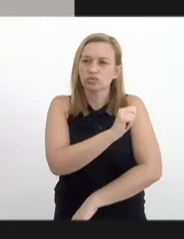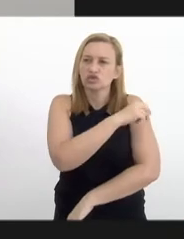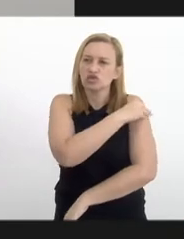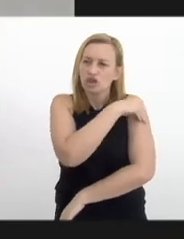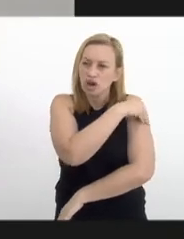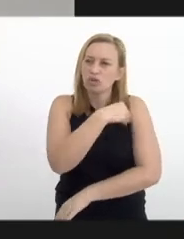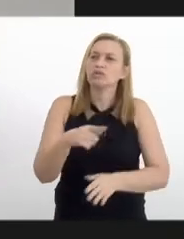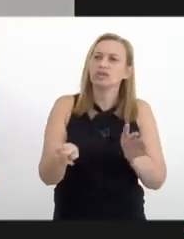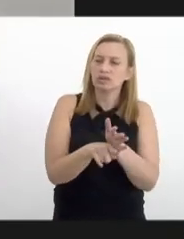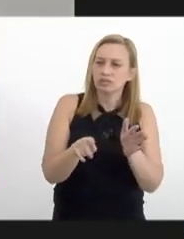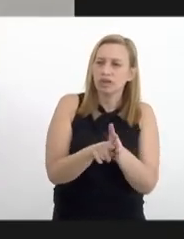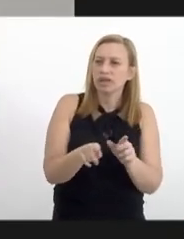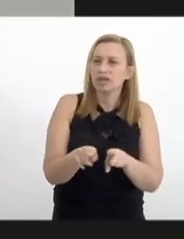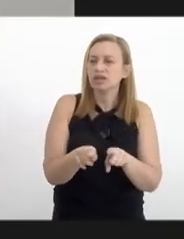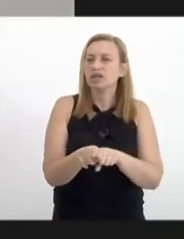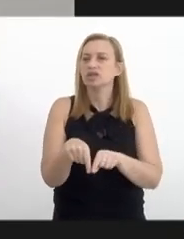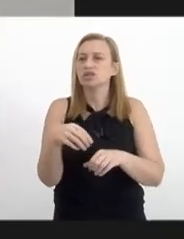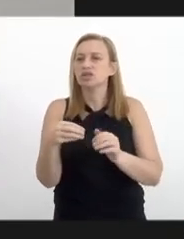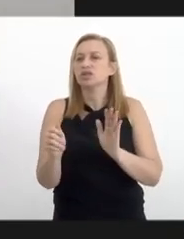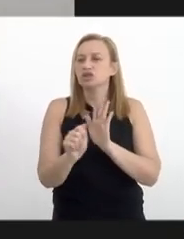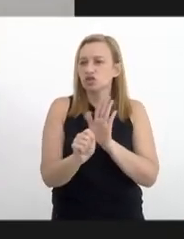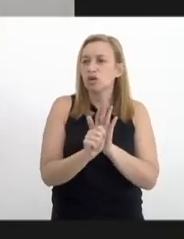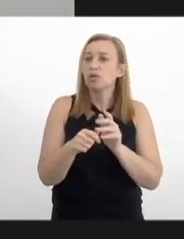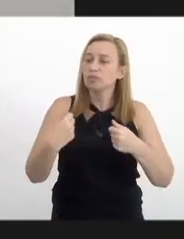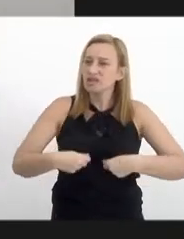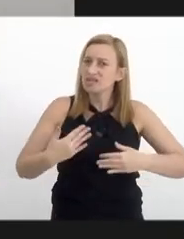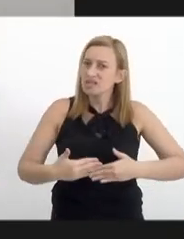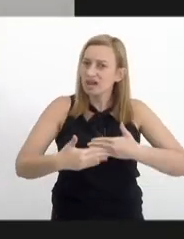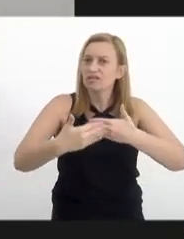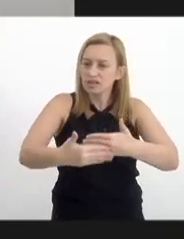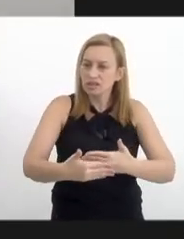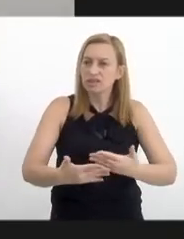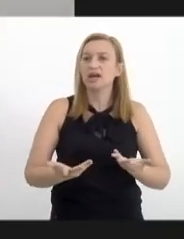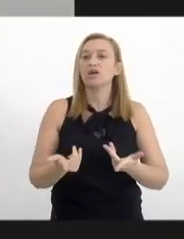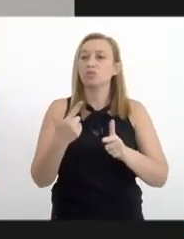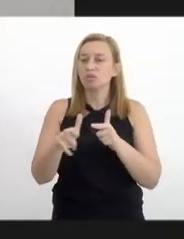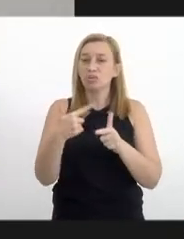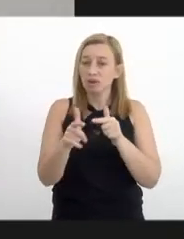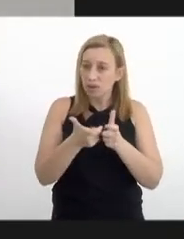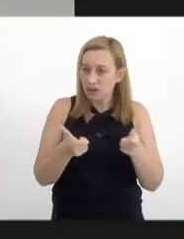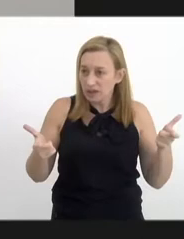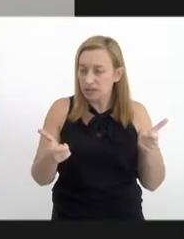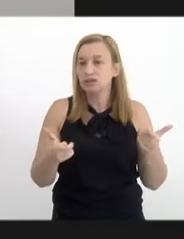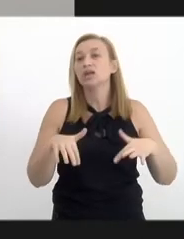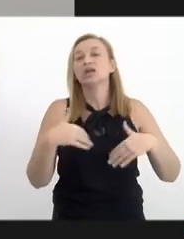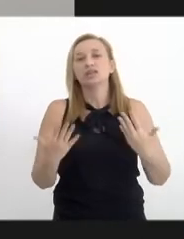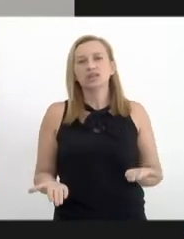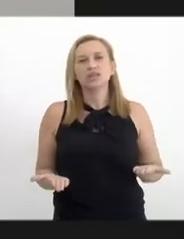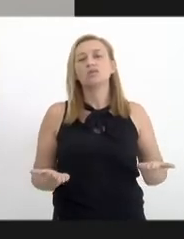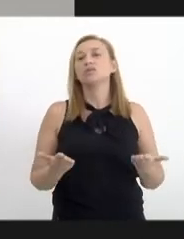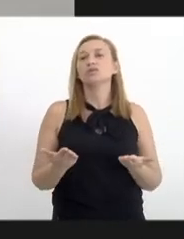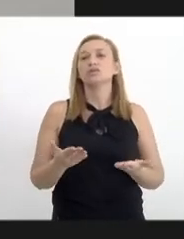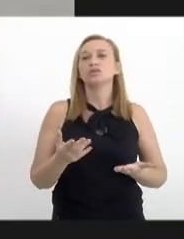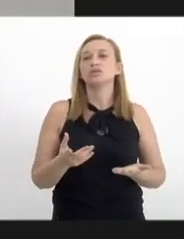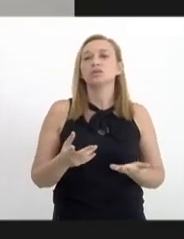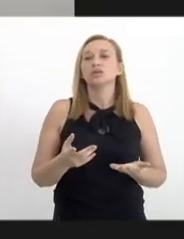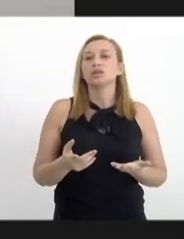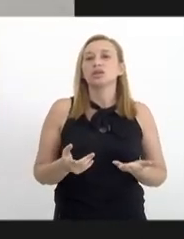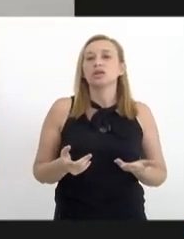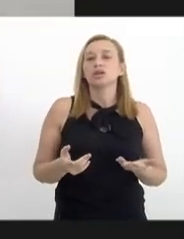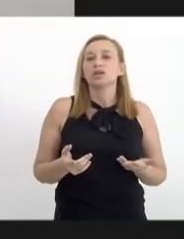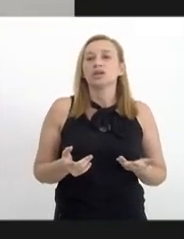robusta, mas a gente precisa avançar, porque a sabe que a demanda é grande e o problema é grande. Então, uma das coisas que eu acho que a gente